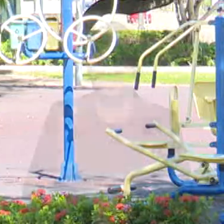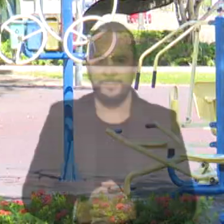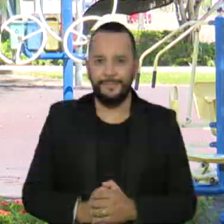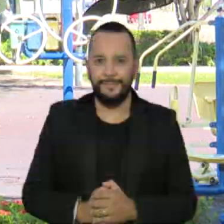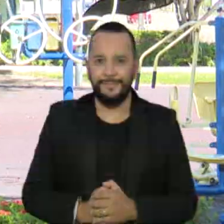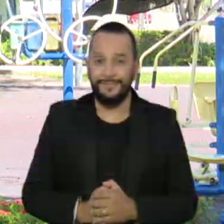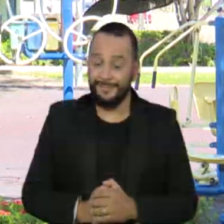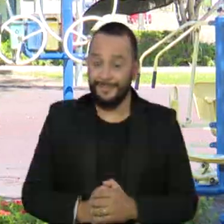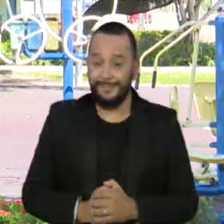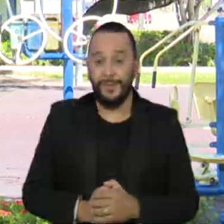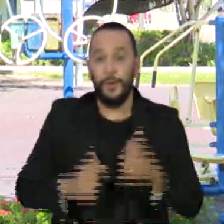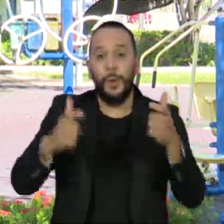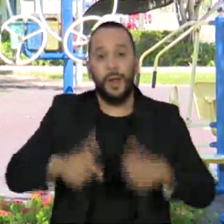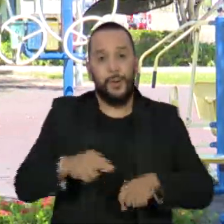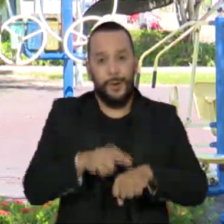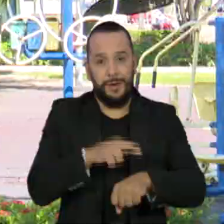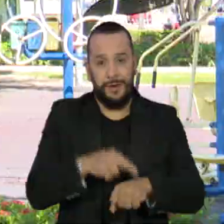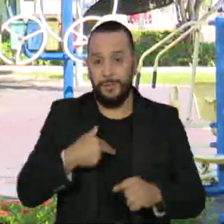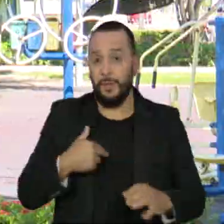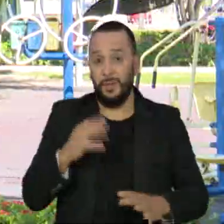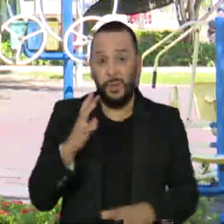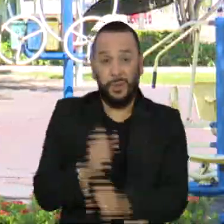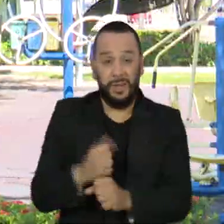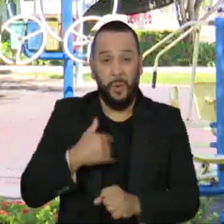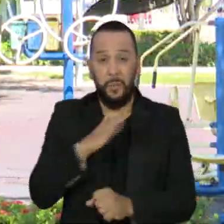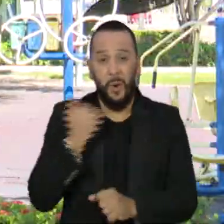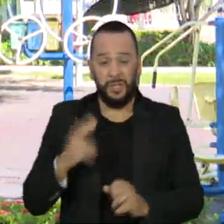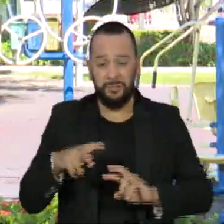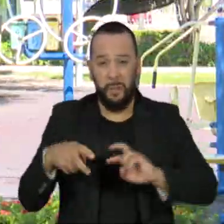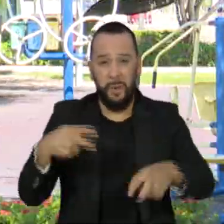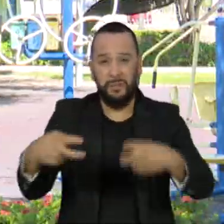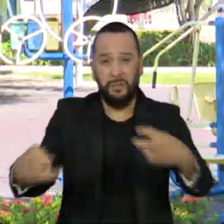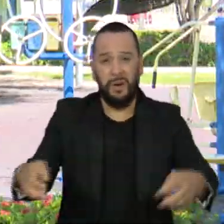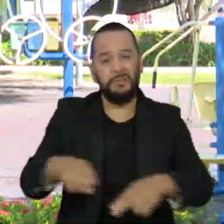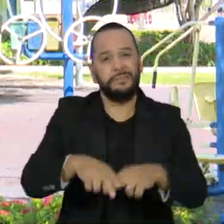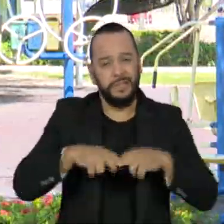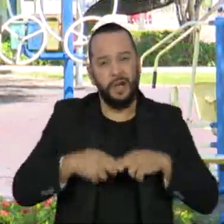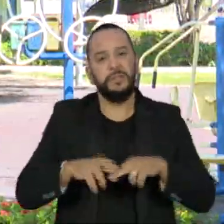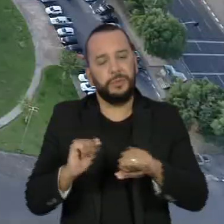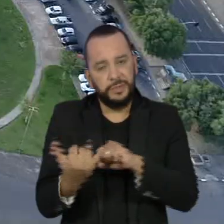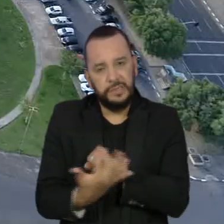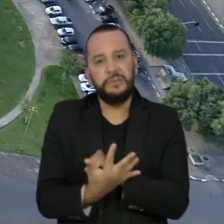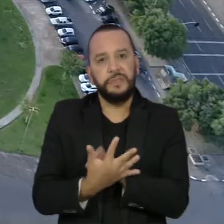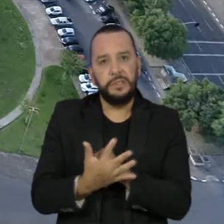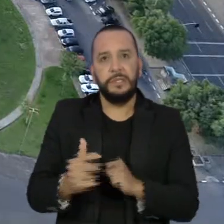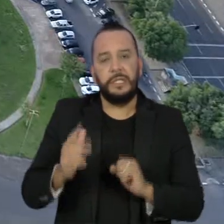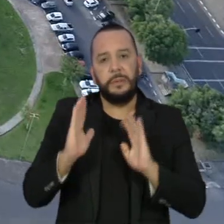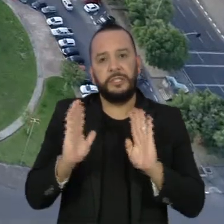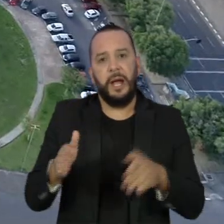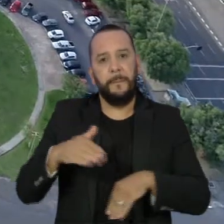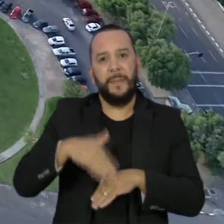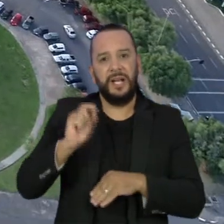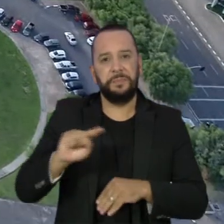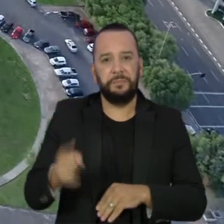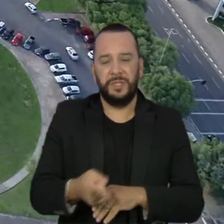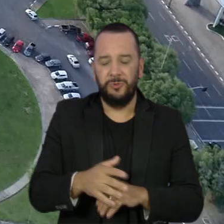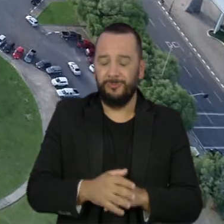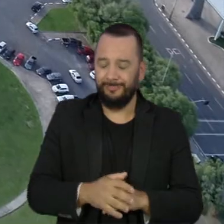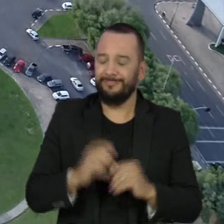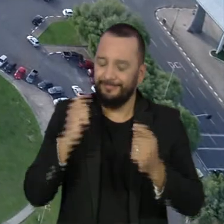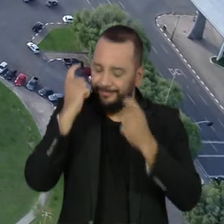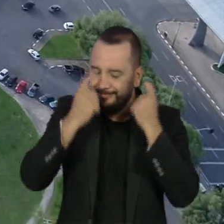Em Roraima, o número de mortes ocasionadas pela Covid-19 passou a marca de mil, o que é